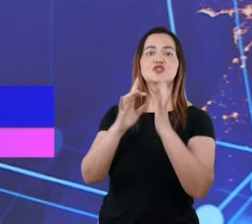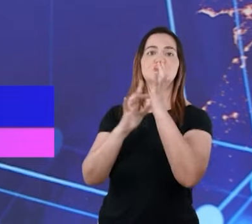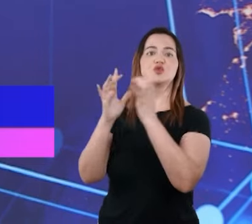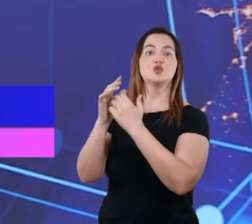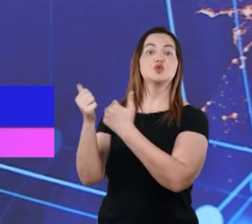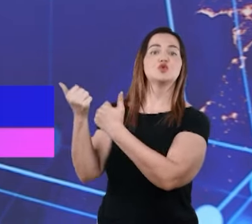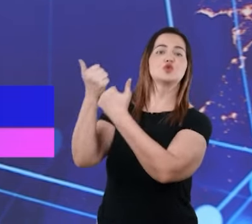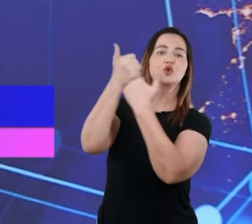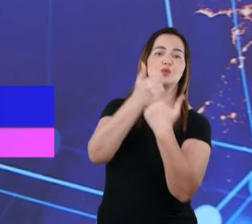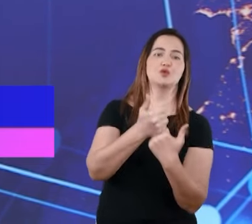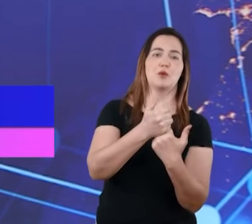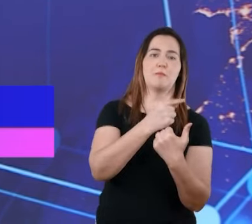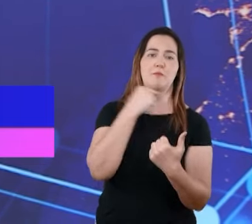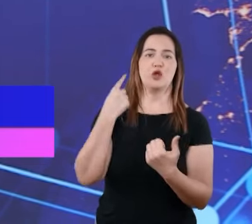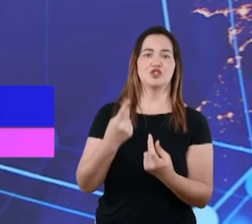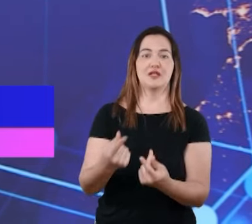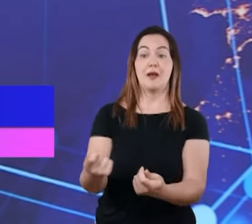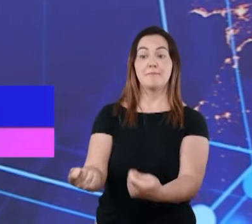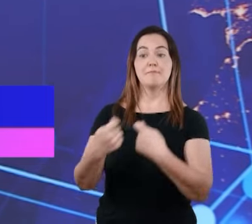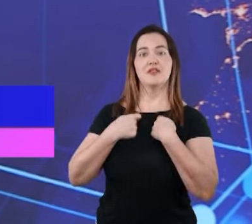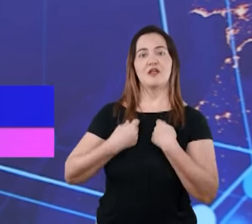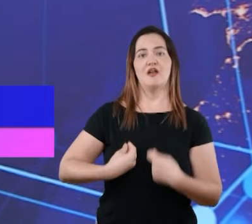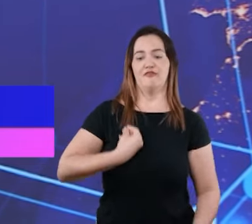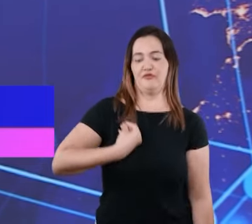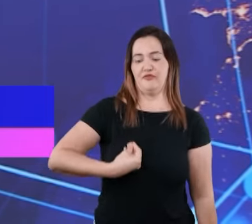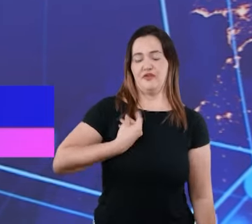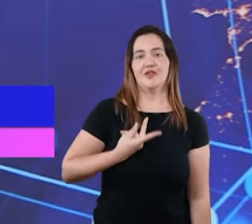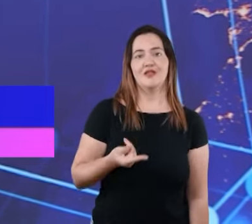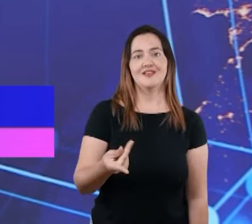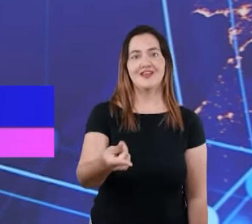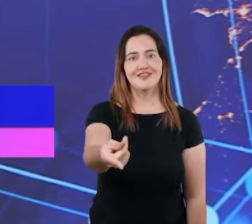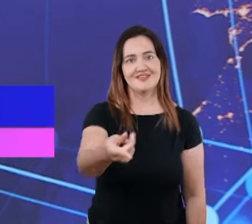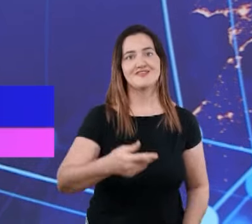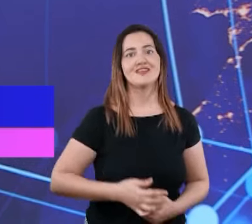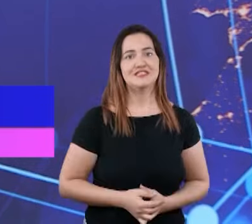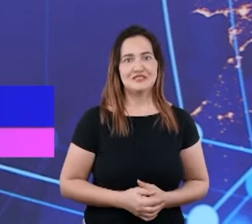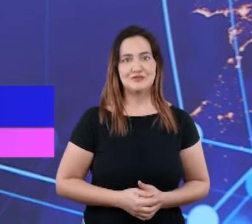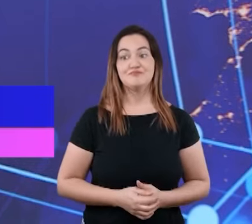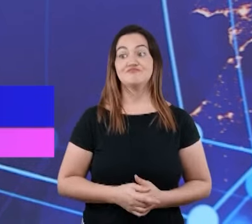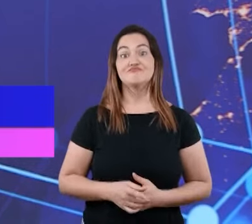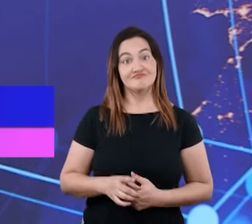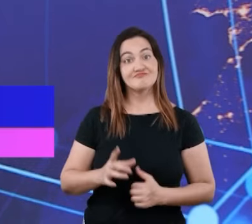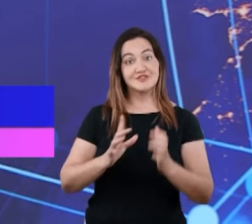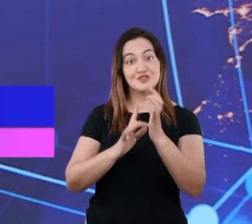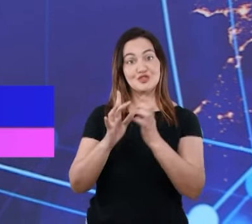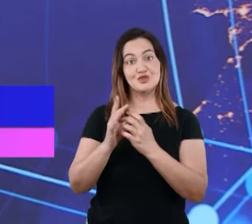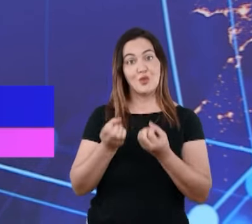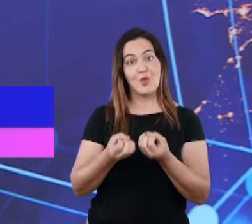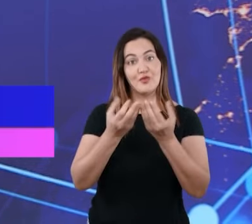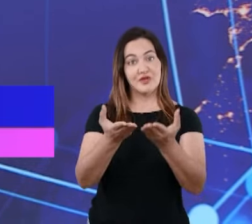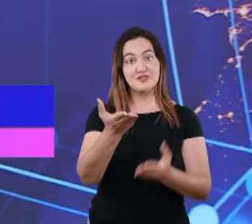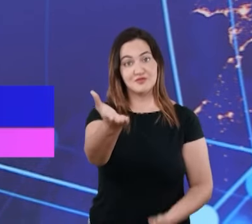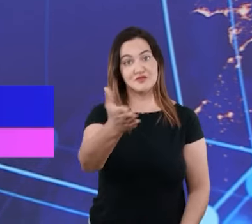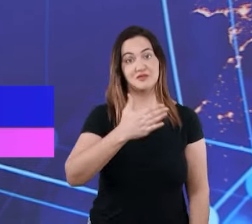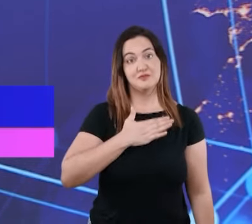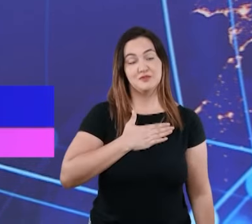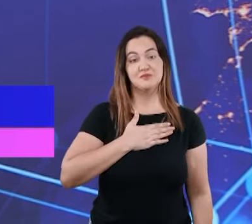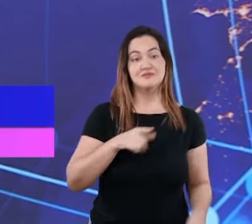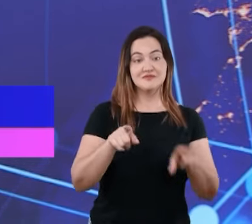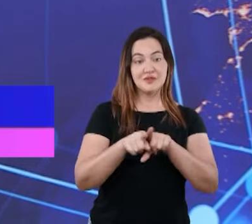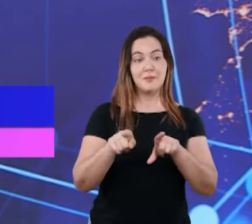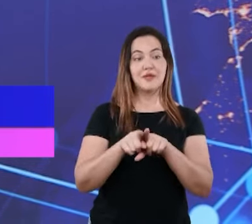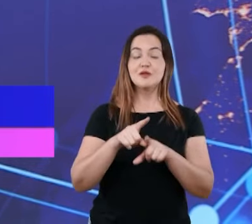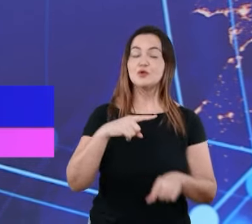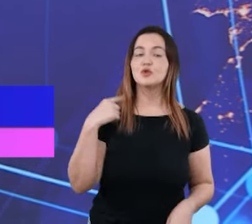adquiriu o direito da vida eterna. E essa vida eterna é a que ele oferece para mim e para você,